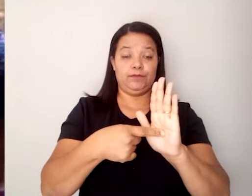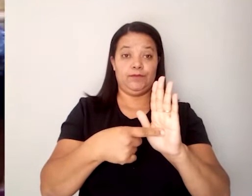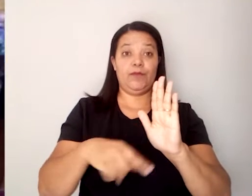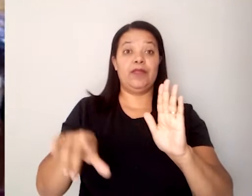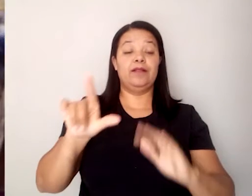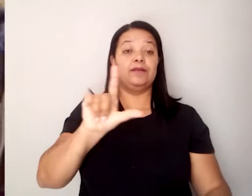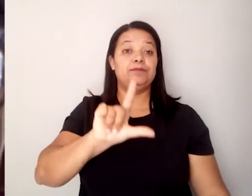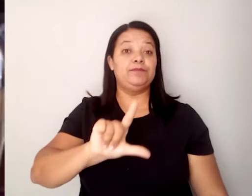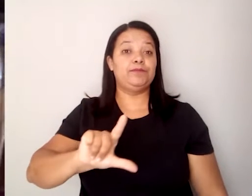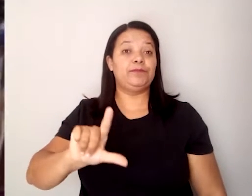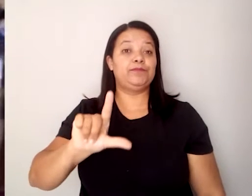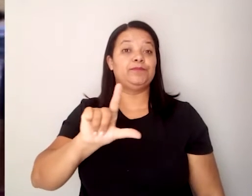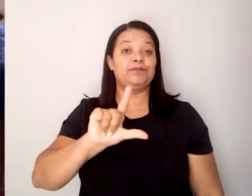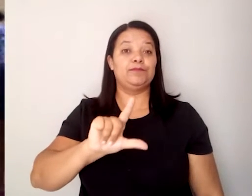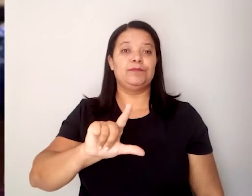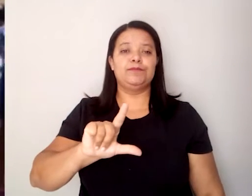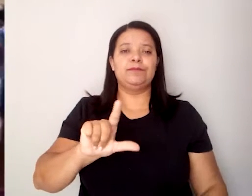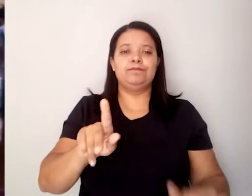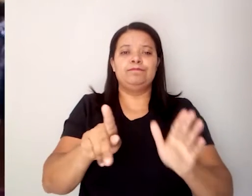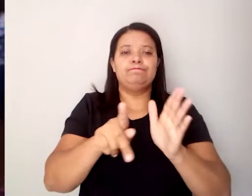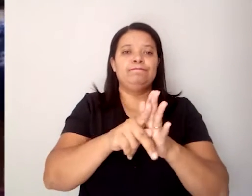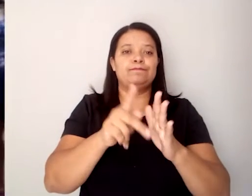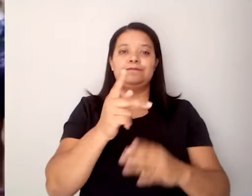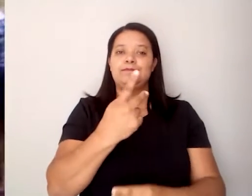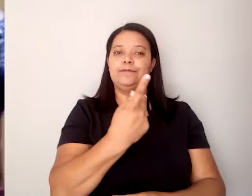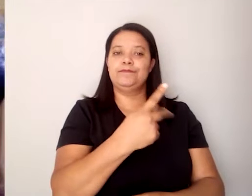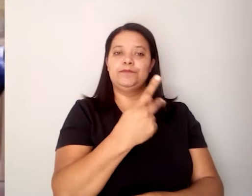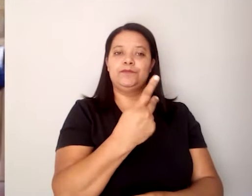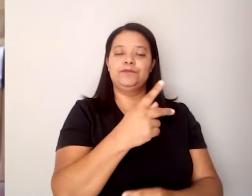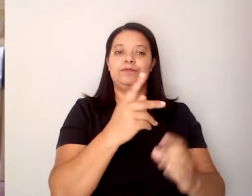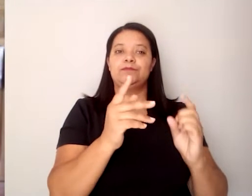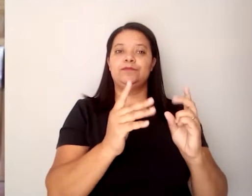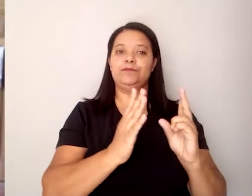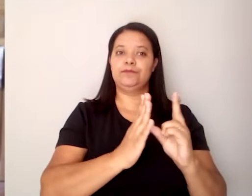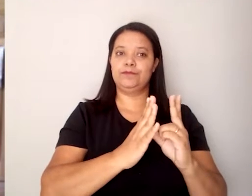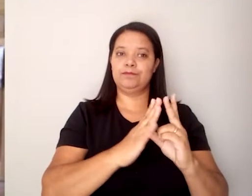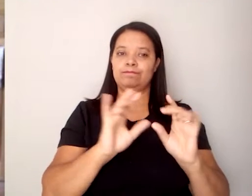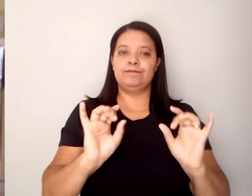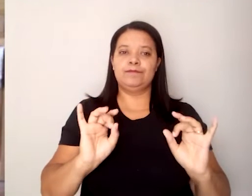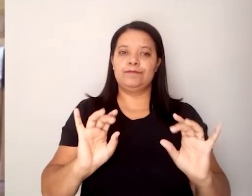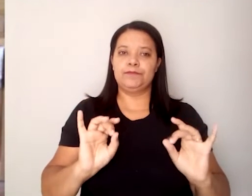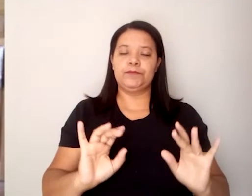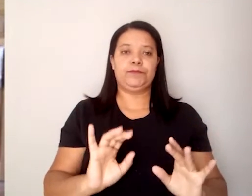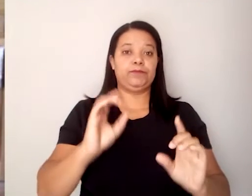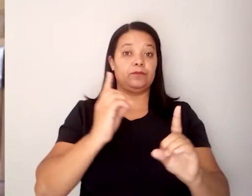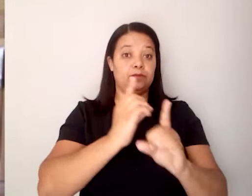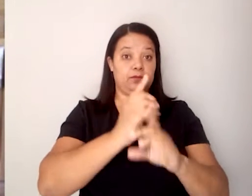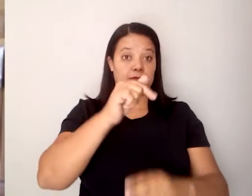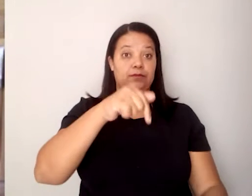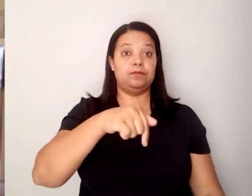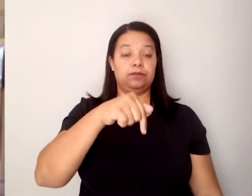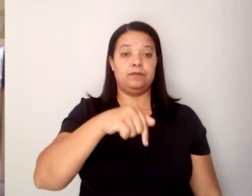literária mais genuína desses povos que foram encontrados